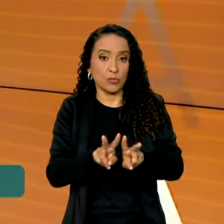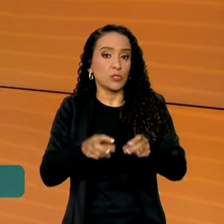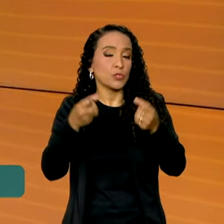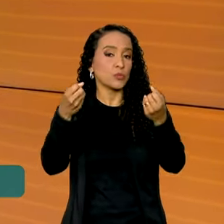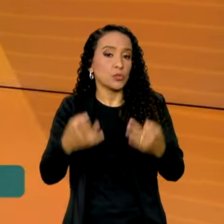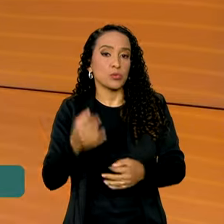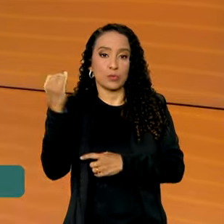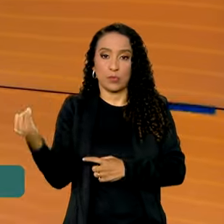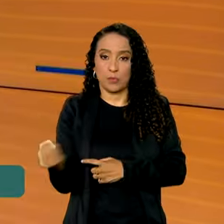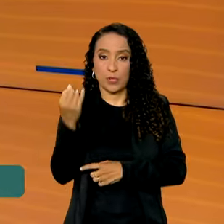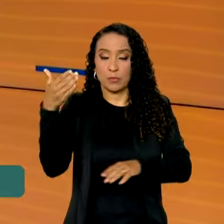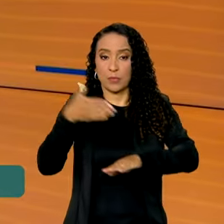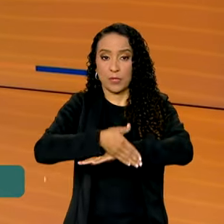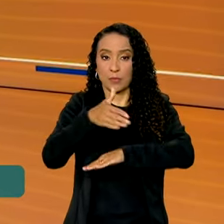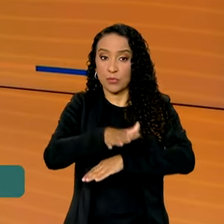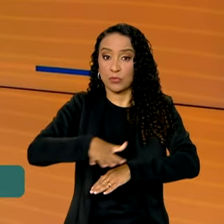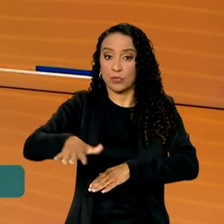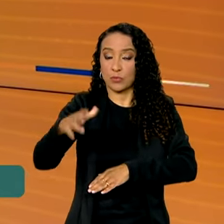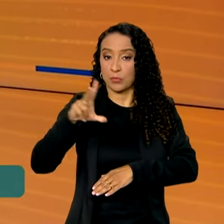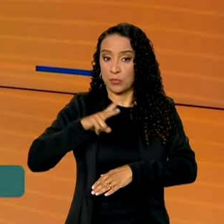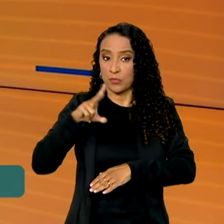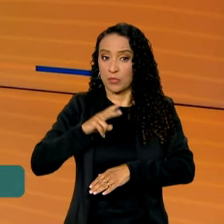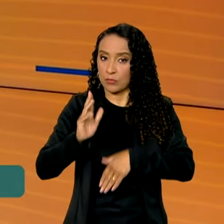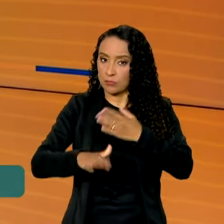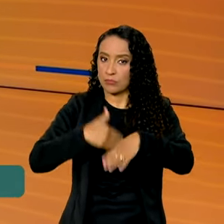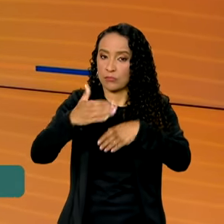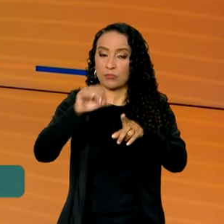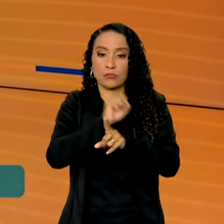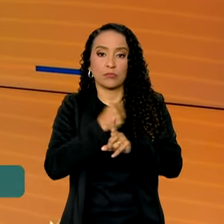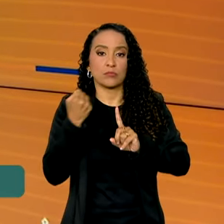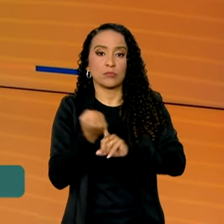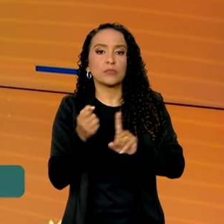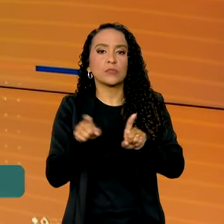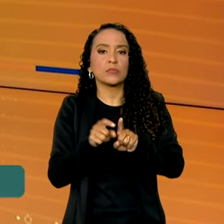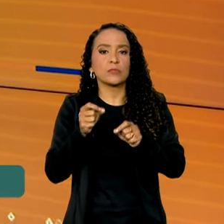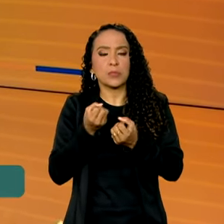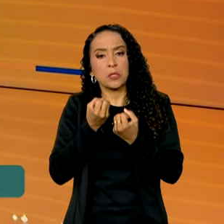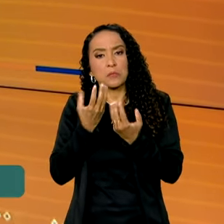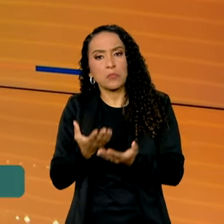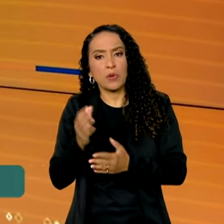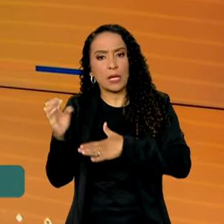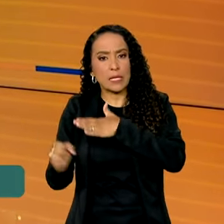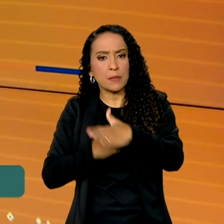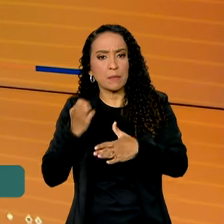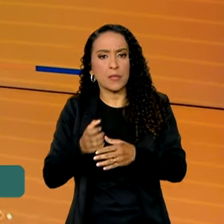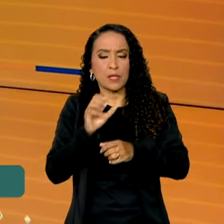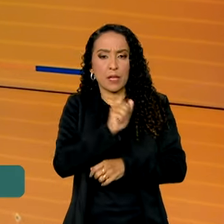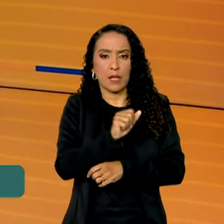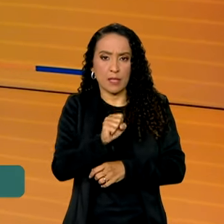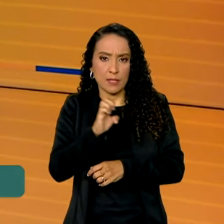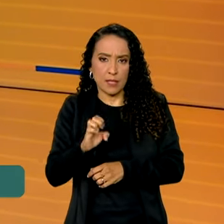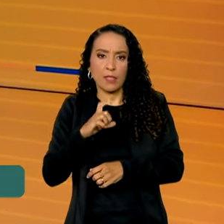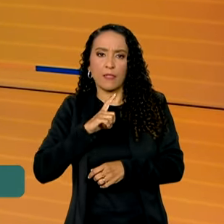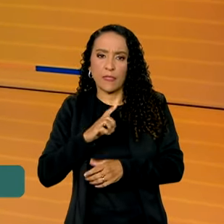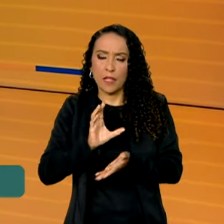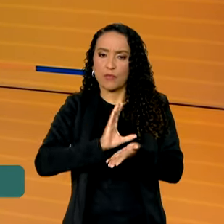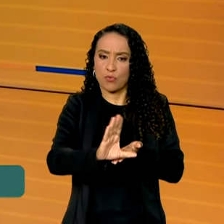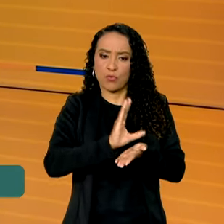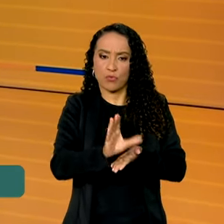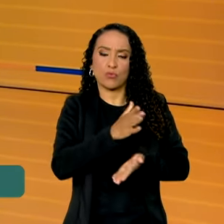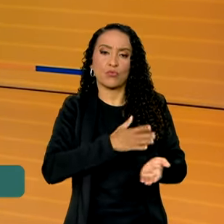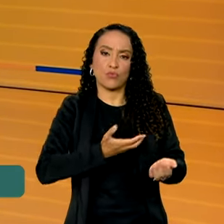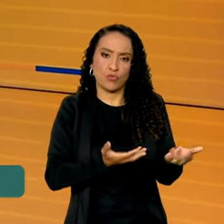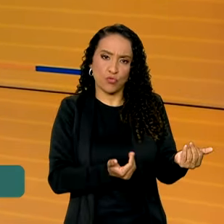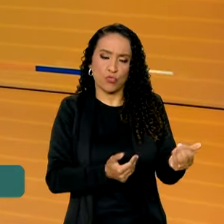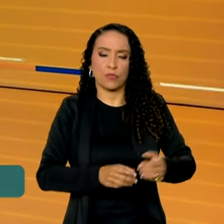falou sobre a importância da participação do setor privado no avanço social e do benefício que as empresas como a AIC têm ao investir